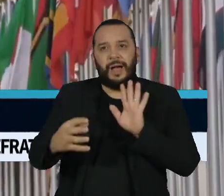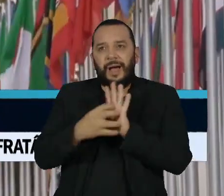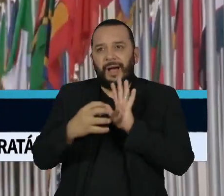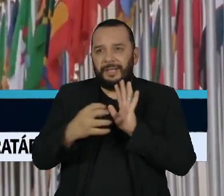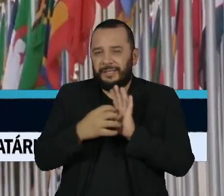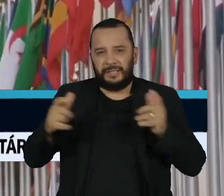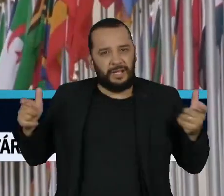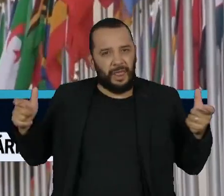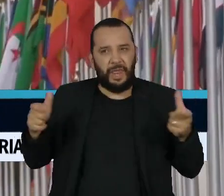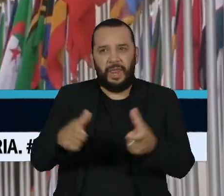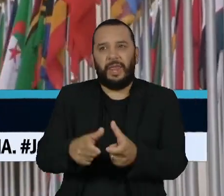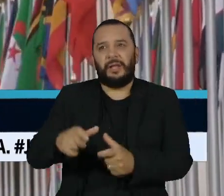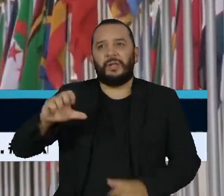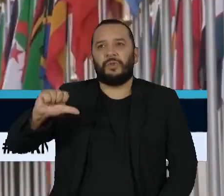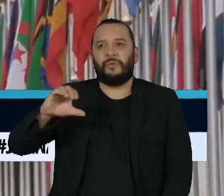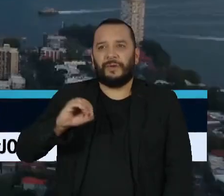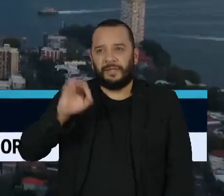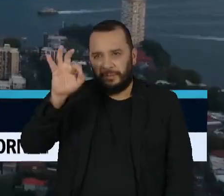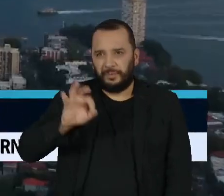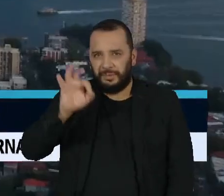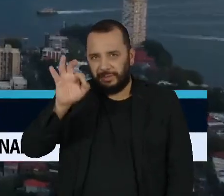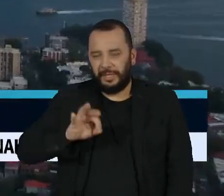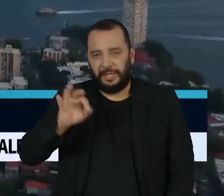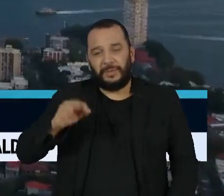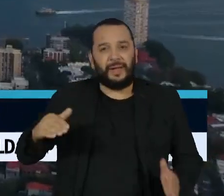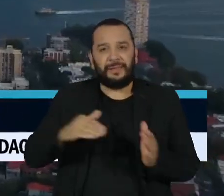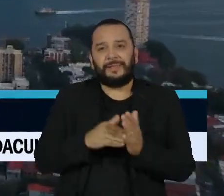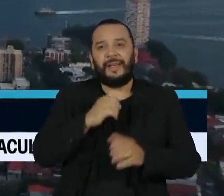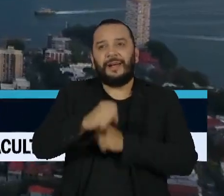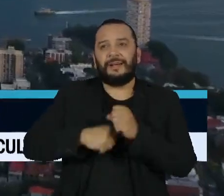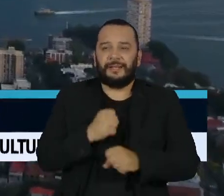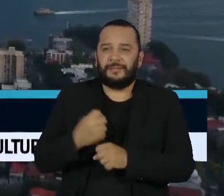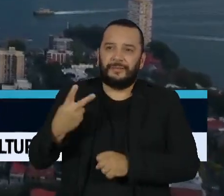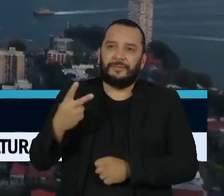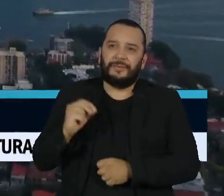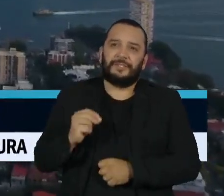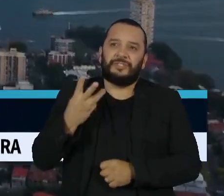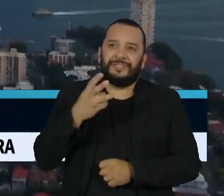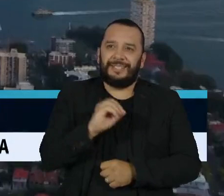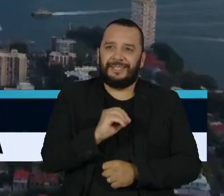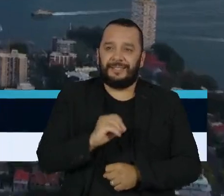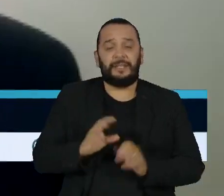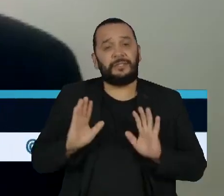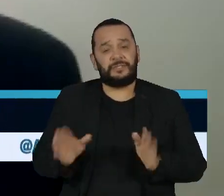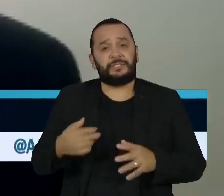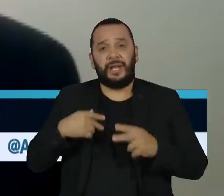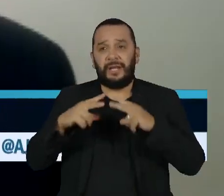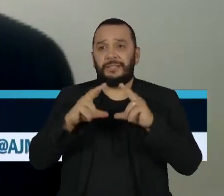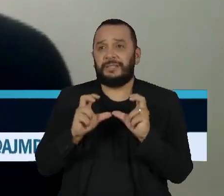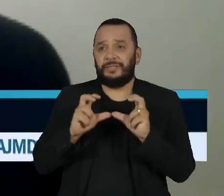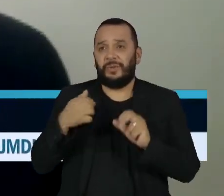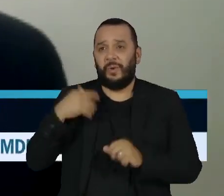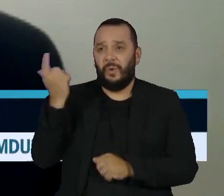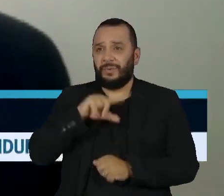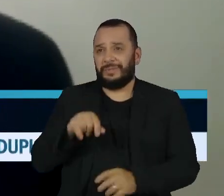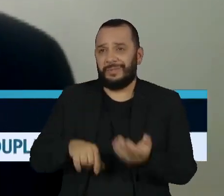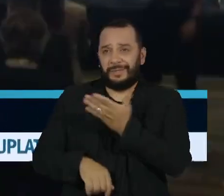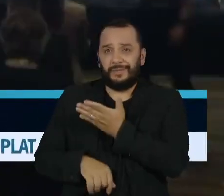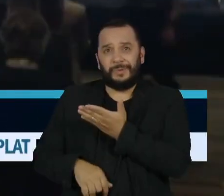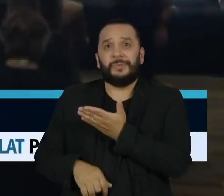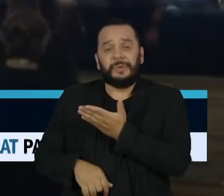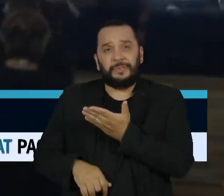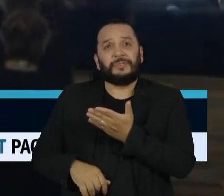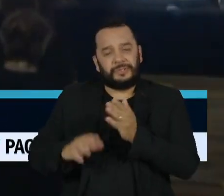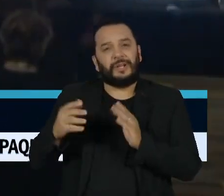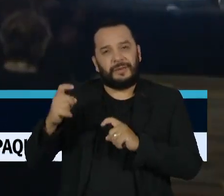90% até o final dessa década. E Sydney praticamente chegou lá oito anos antes, como este médico anunciou na